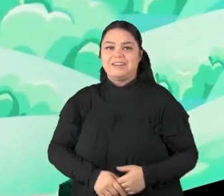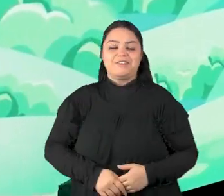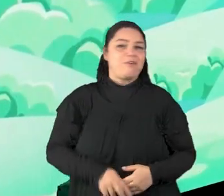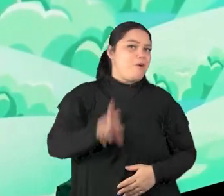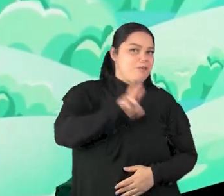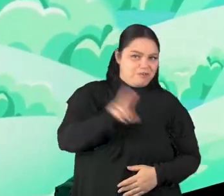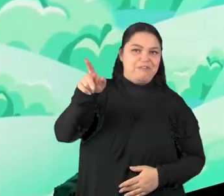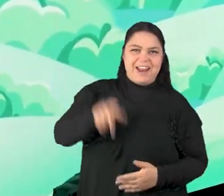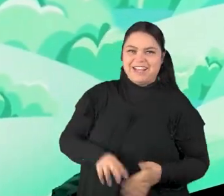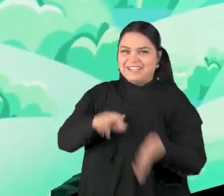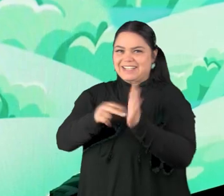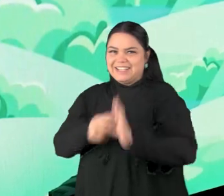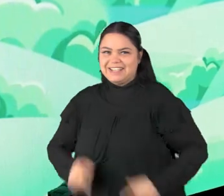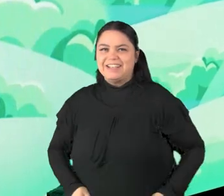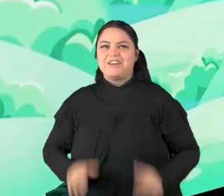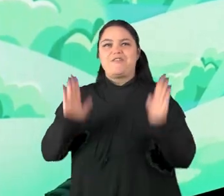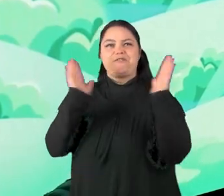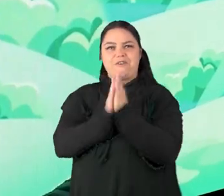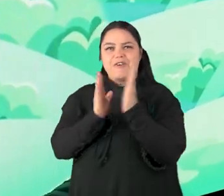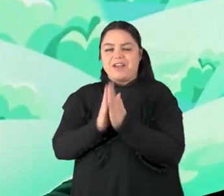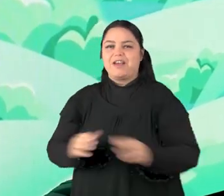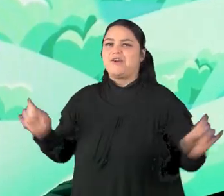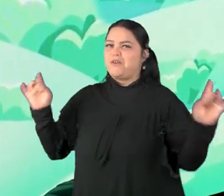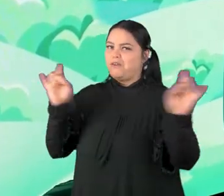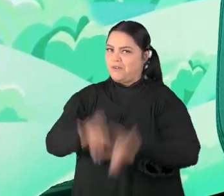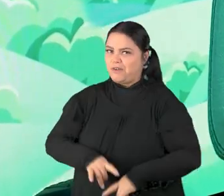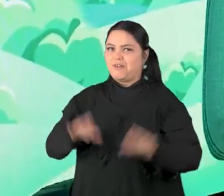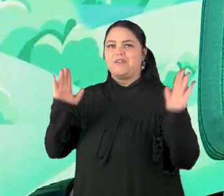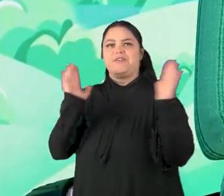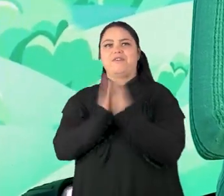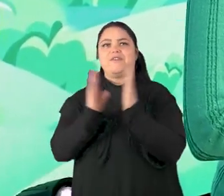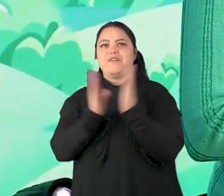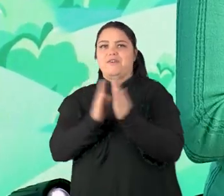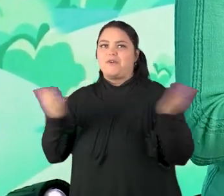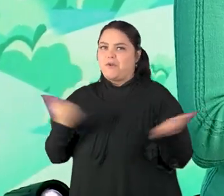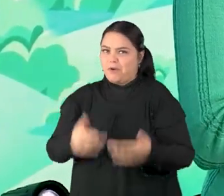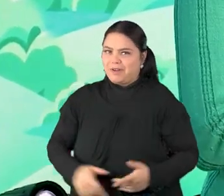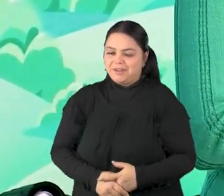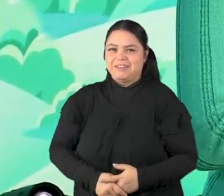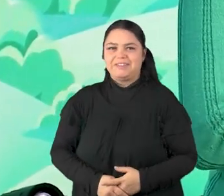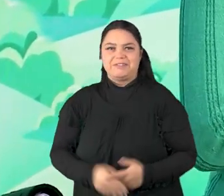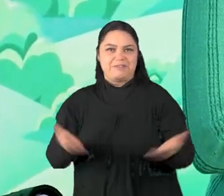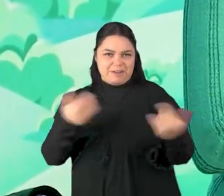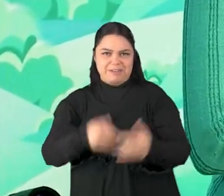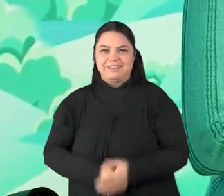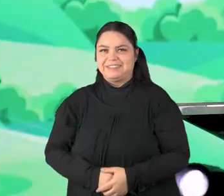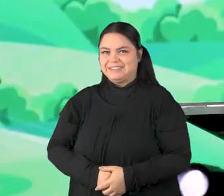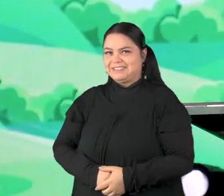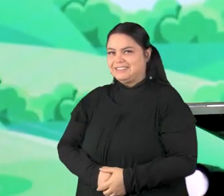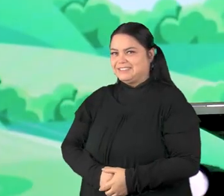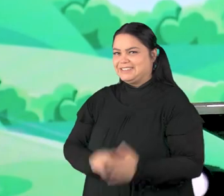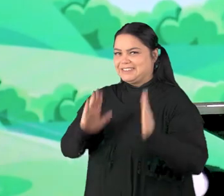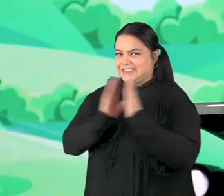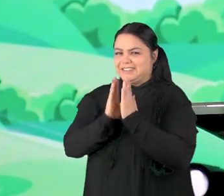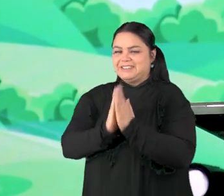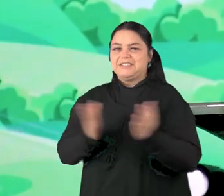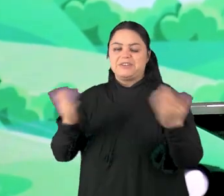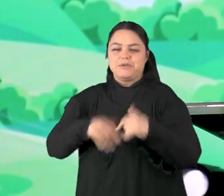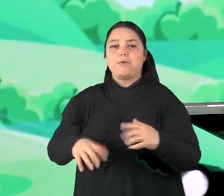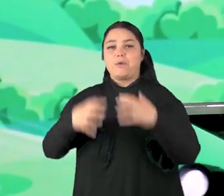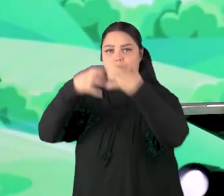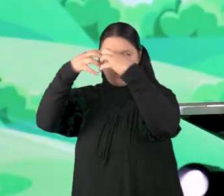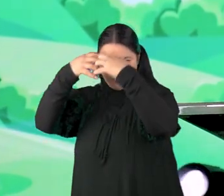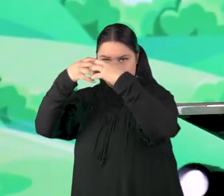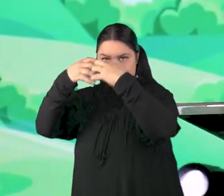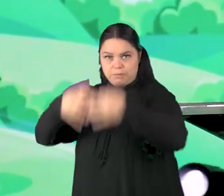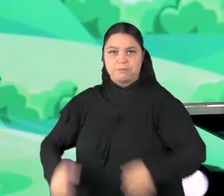Então, agora nós vamos fazer uma oração pra encerrar essa aula de hoje. Vamos lá fazer uma oração? Vamos fechar